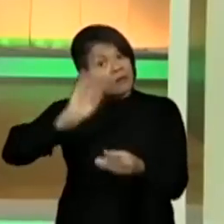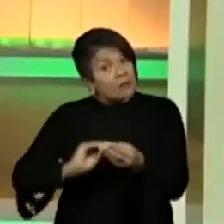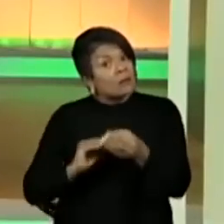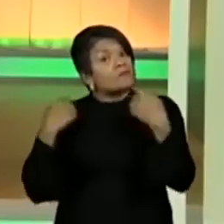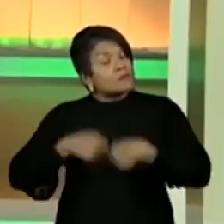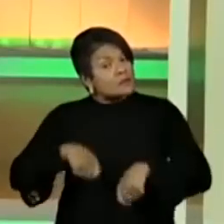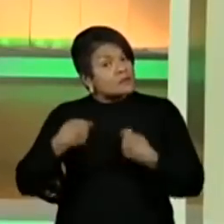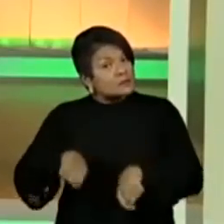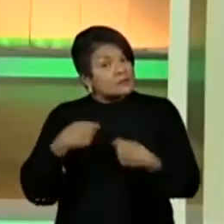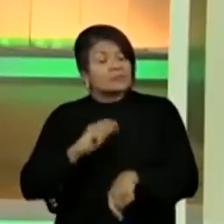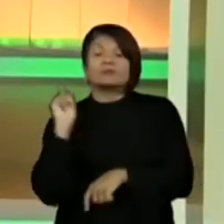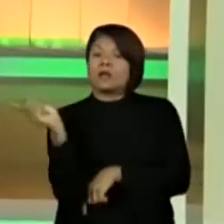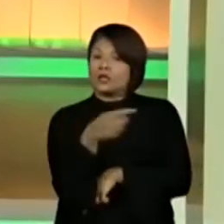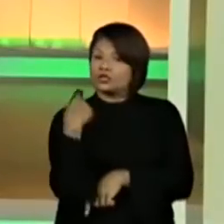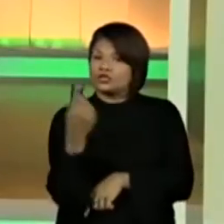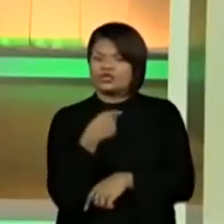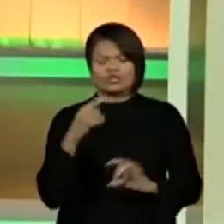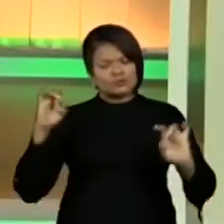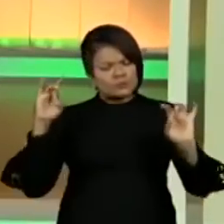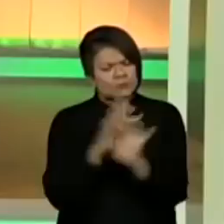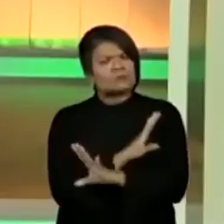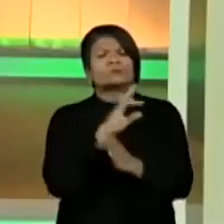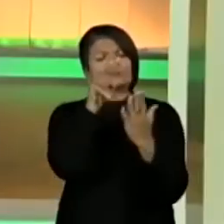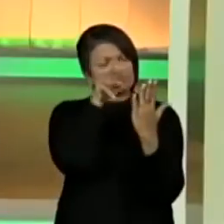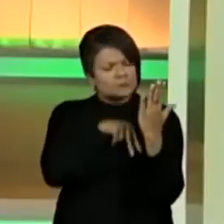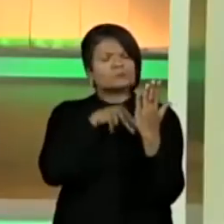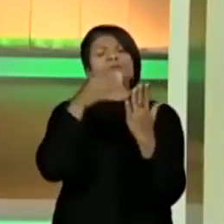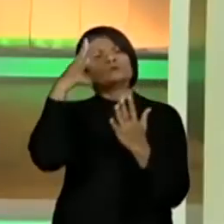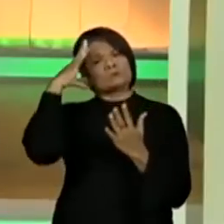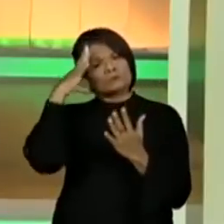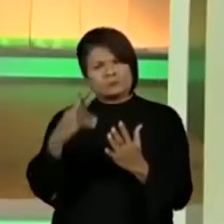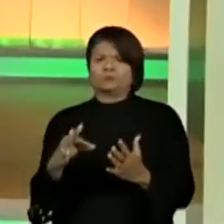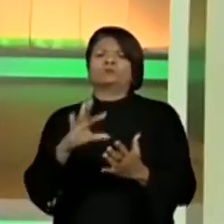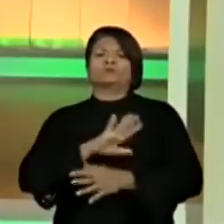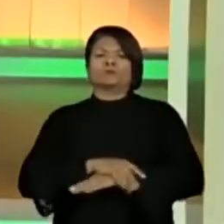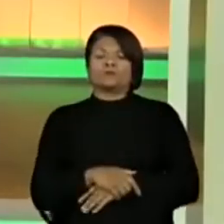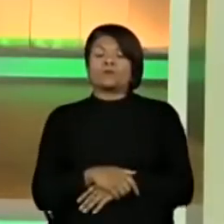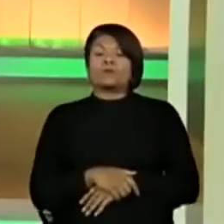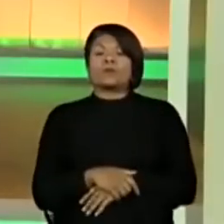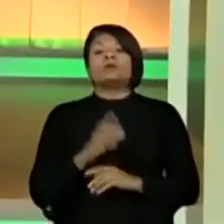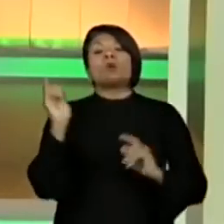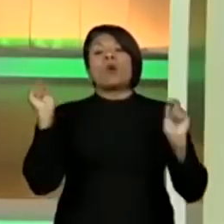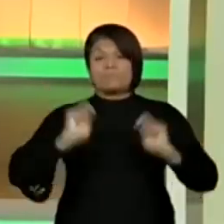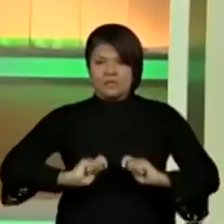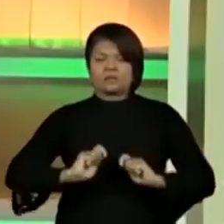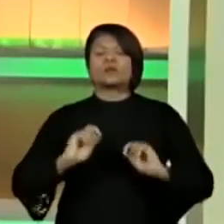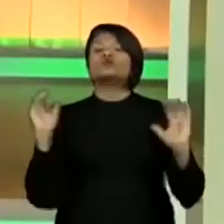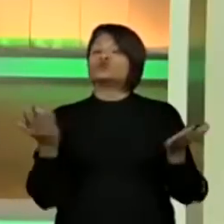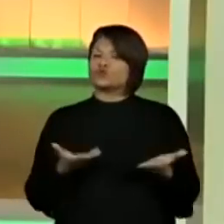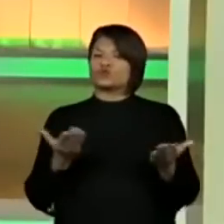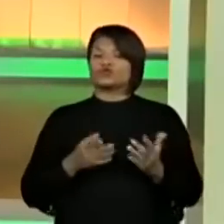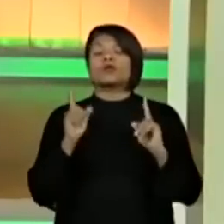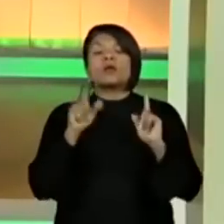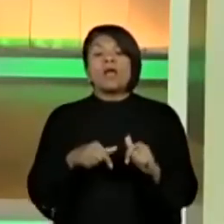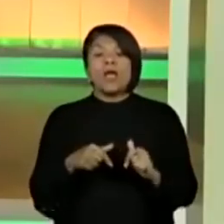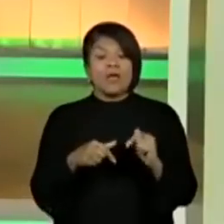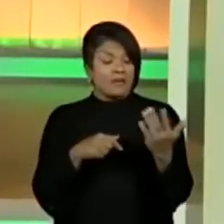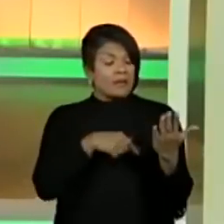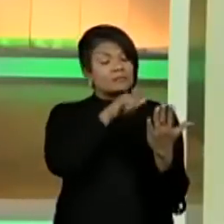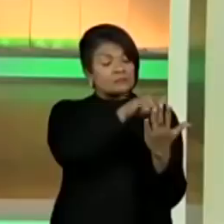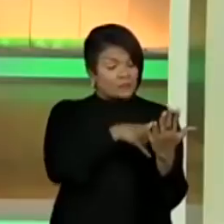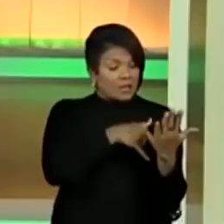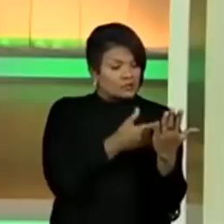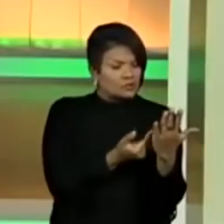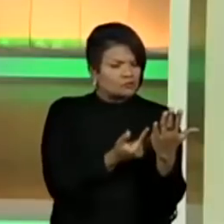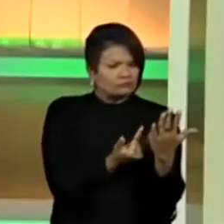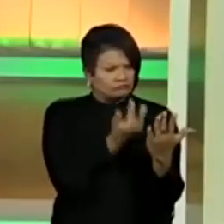necessário a gente ter total compreensão do que se lê. Então, habilidade de hoje, a gente já expôs, é informações explícitas no